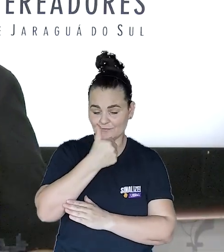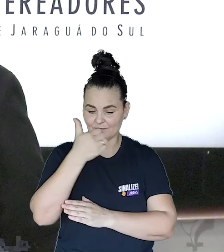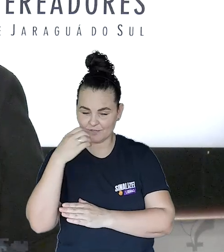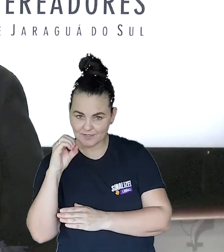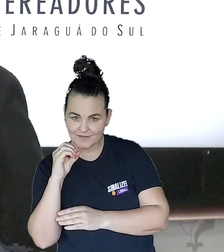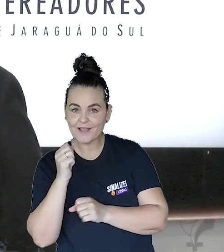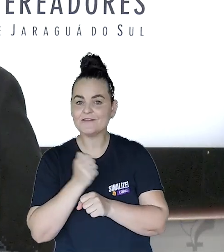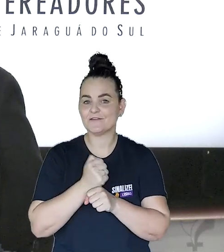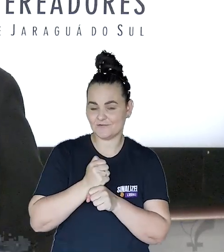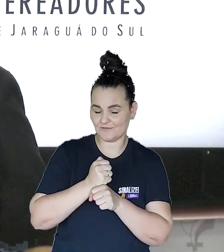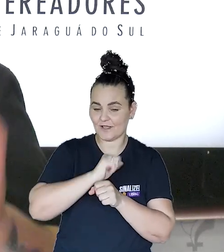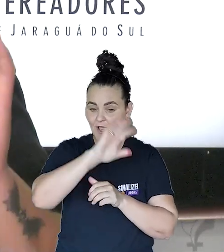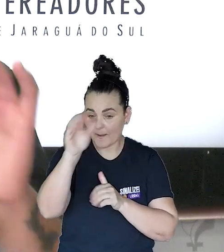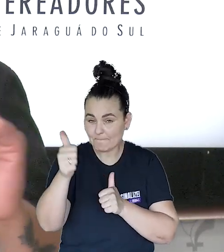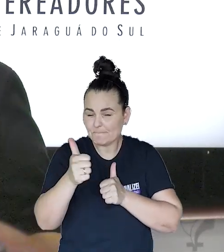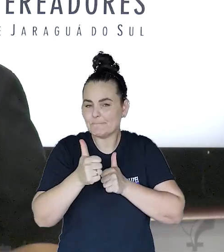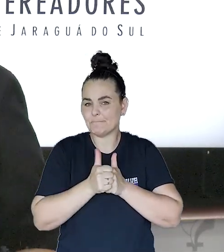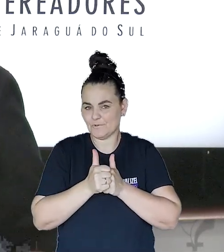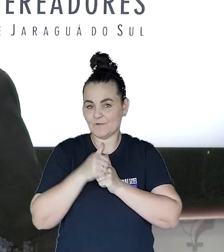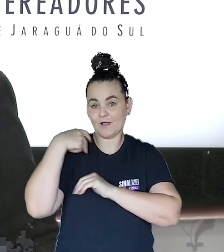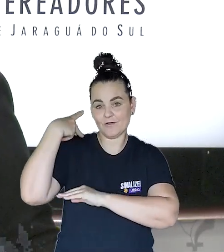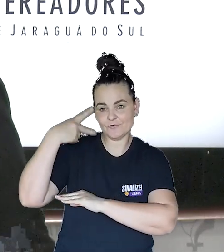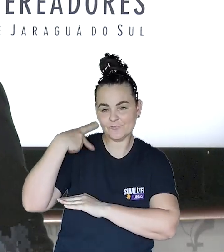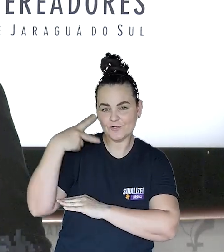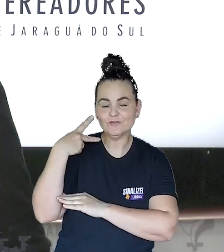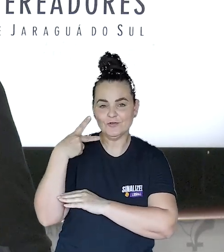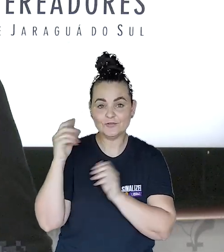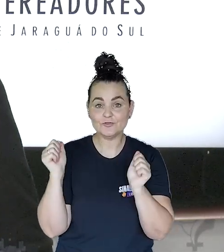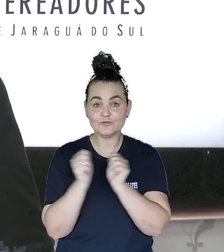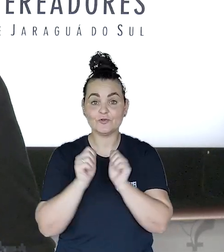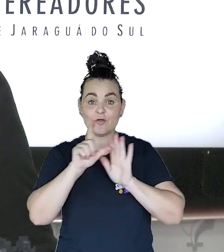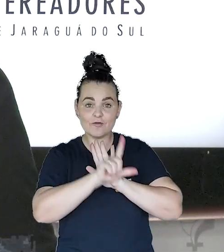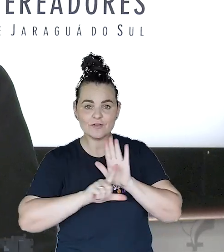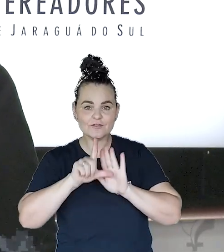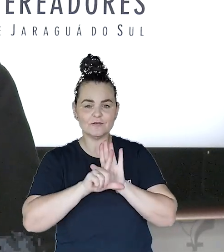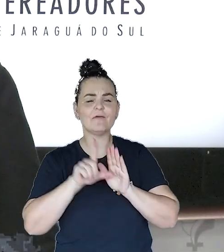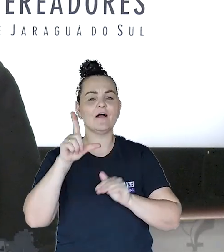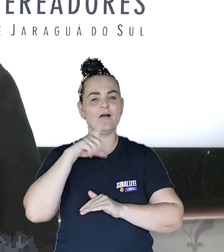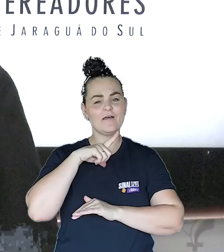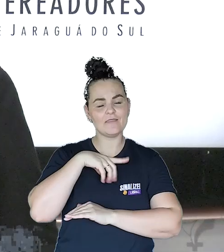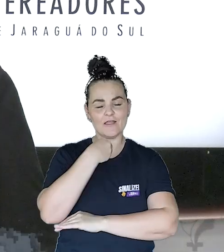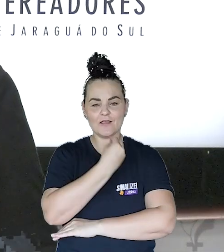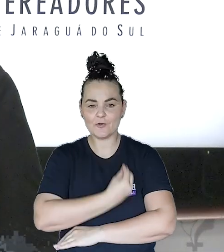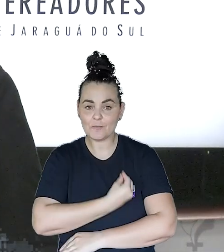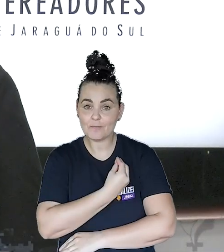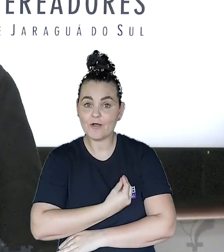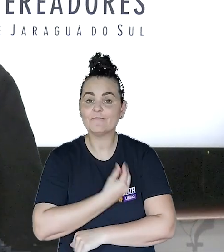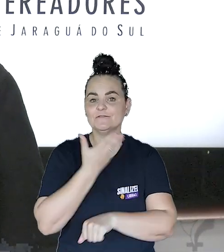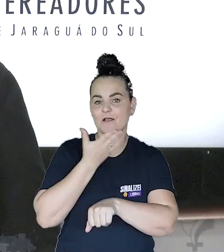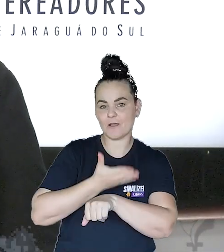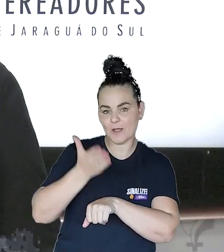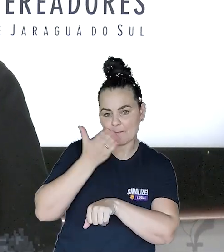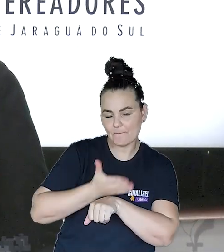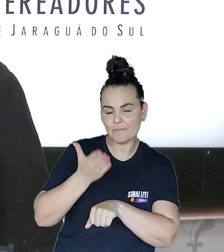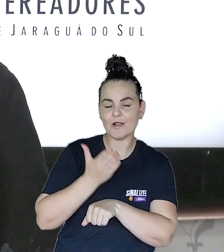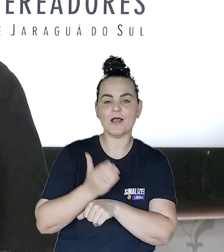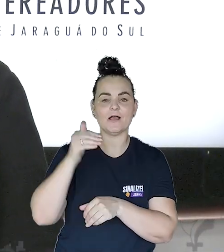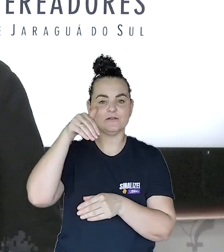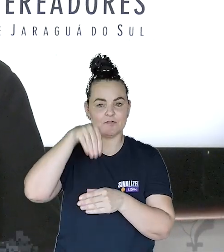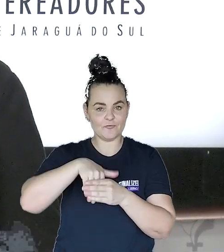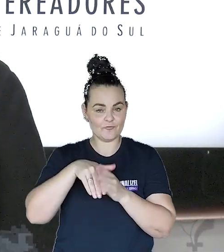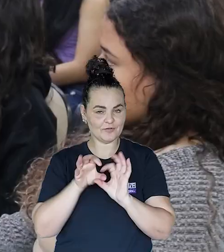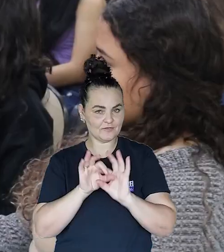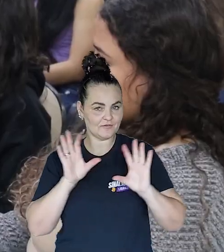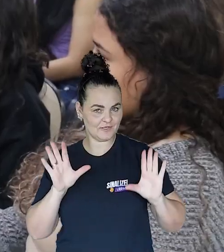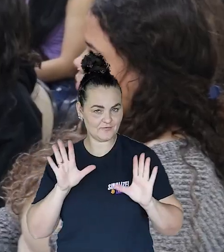tem como objetivo principal aproximar os jovens do poder legislativo e proporcionar uma vivência prática do processo